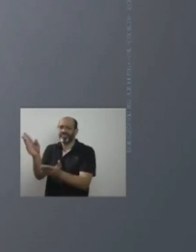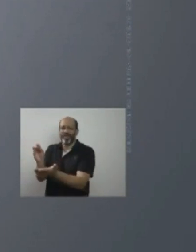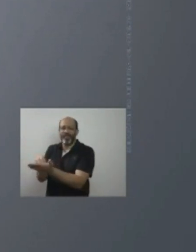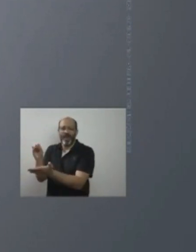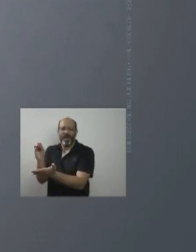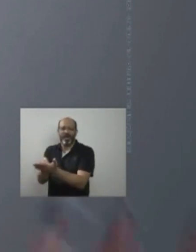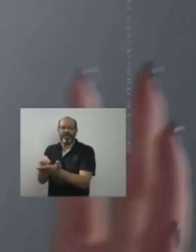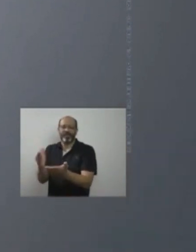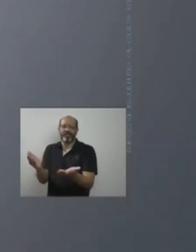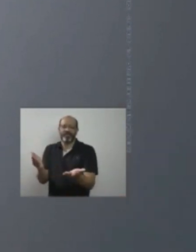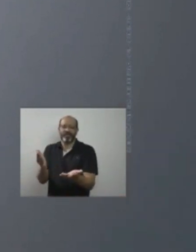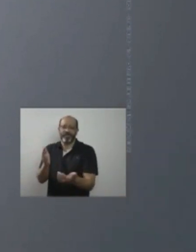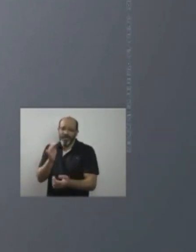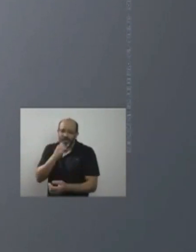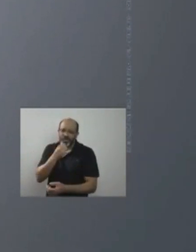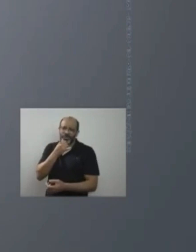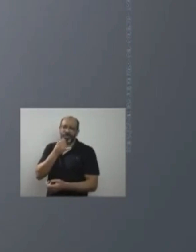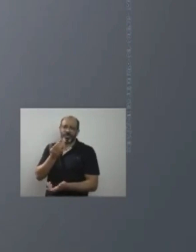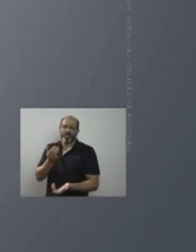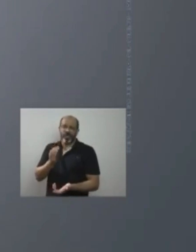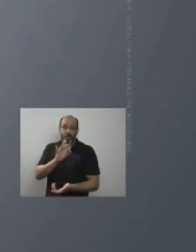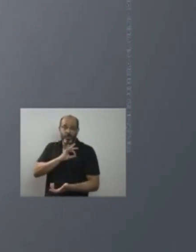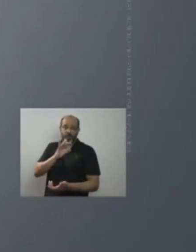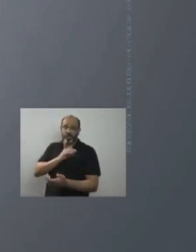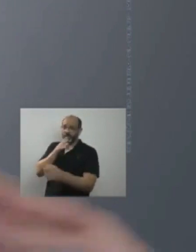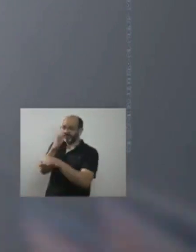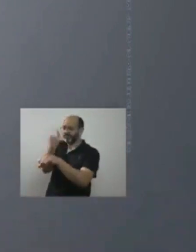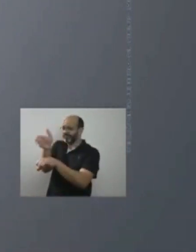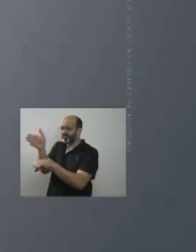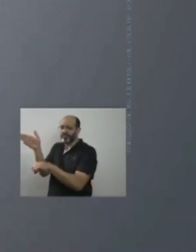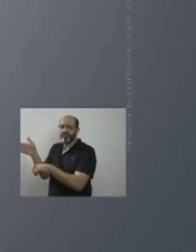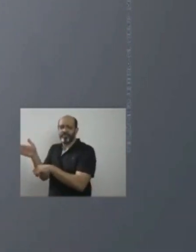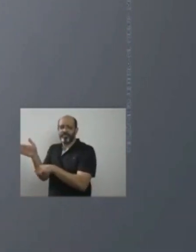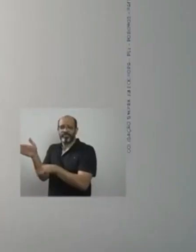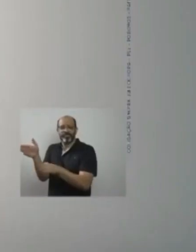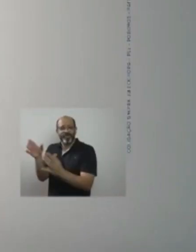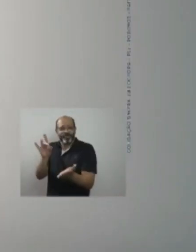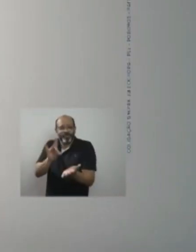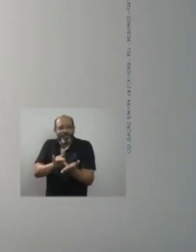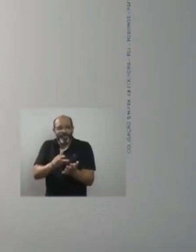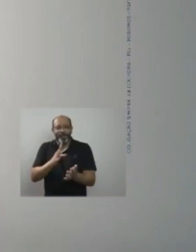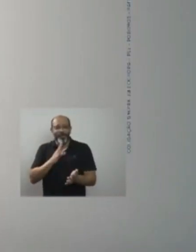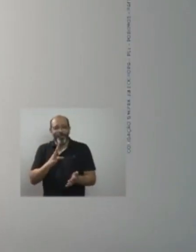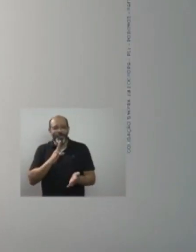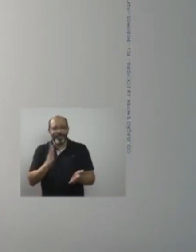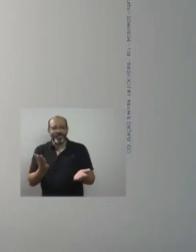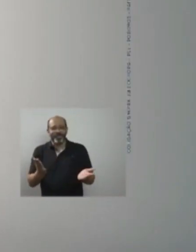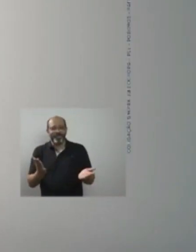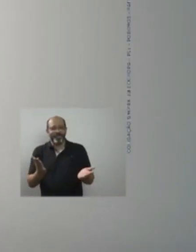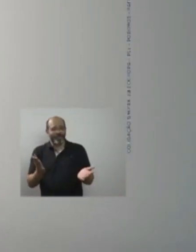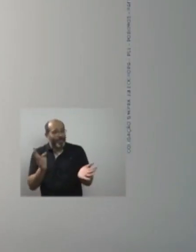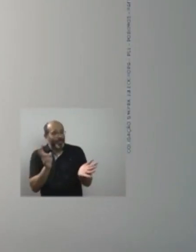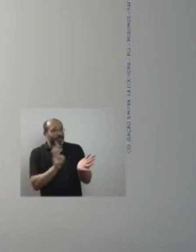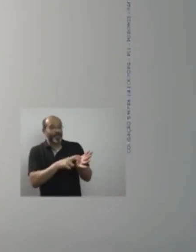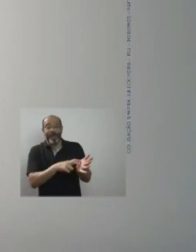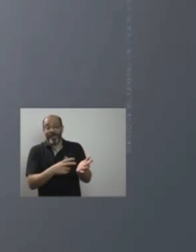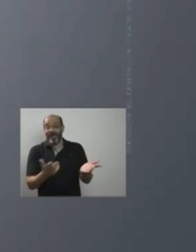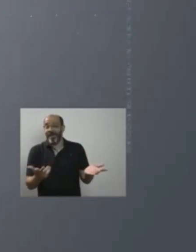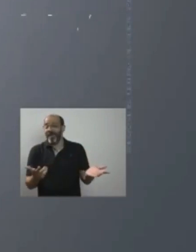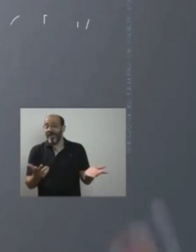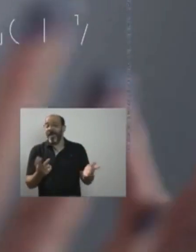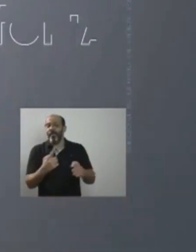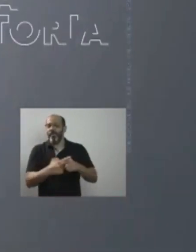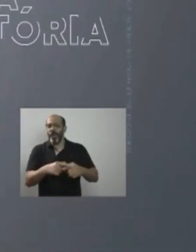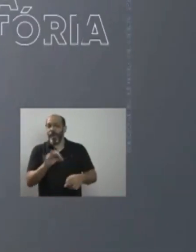convicção. Quando eu planejo alguma coisa, eu sempre tenho aquela convicção que vai dar certo. O final desse capítulo, a maioria já sabe.